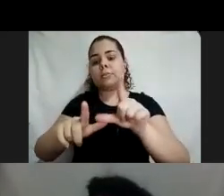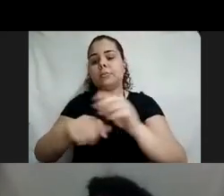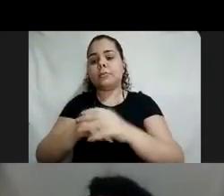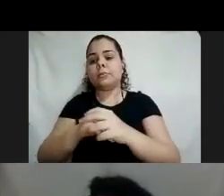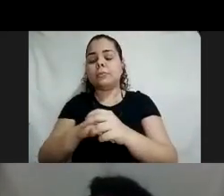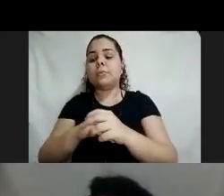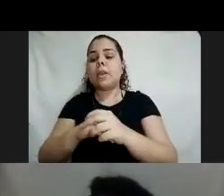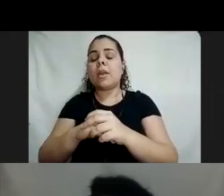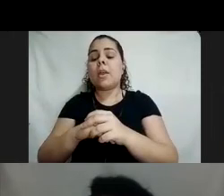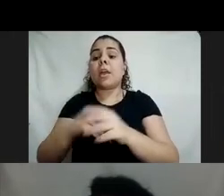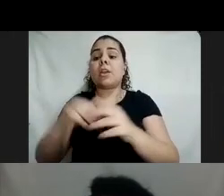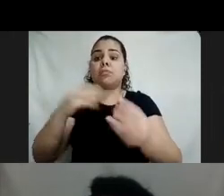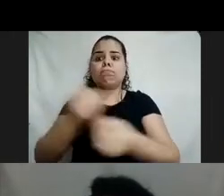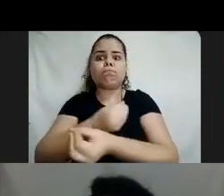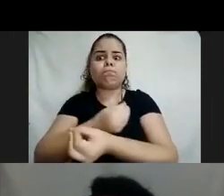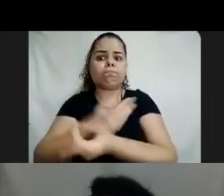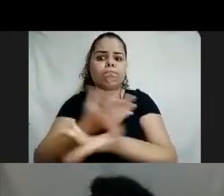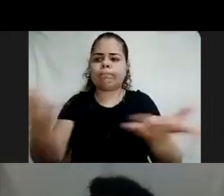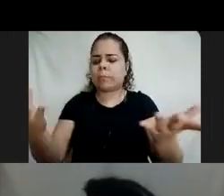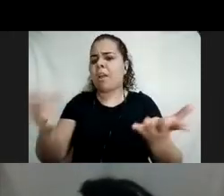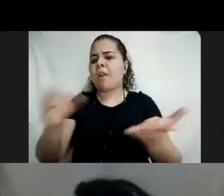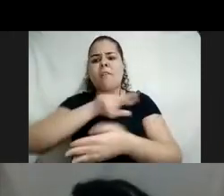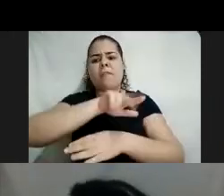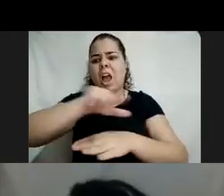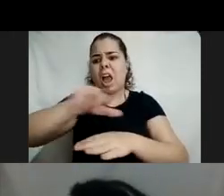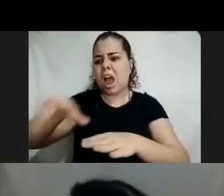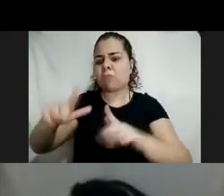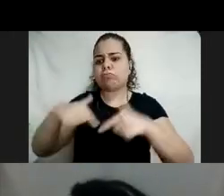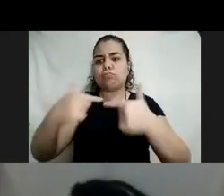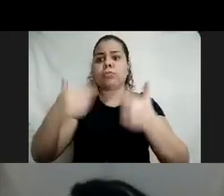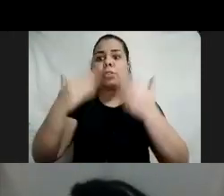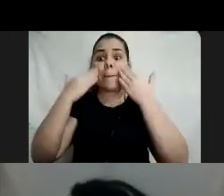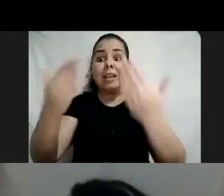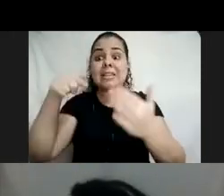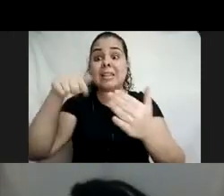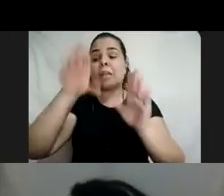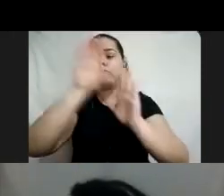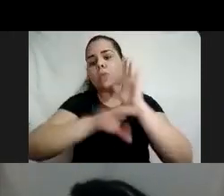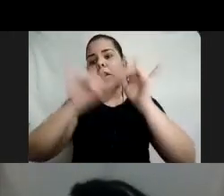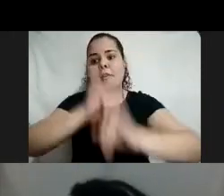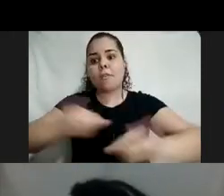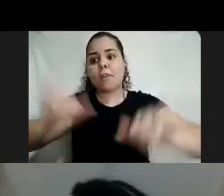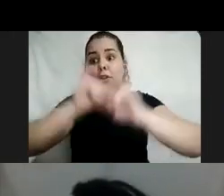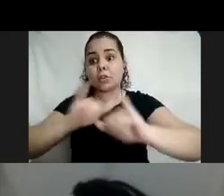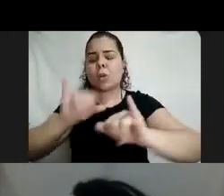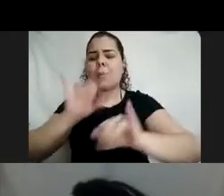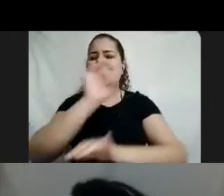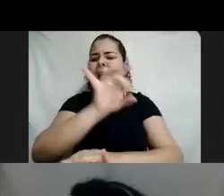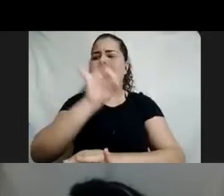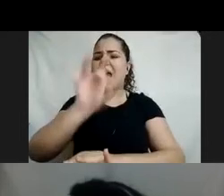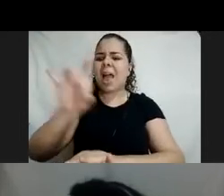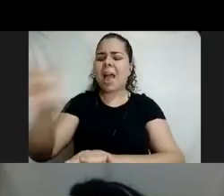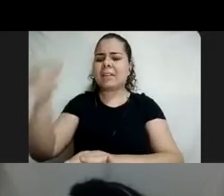de apresentação desse conteúdo de modo que, enfim, cada pessoa possa acessar